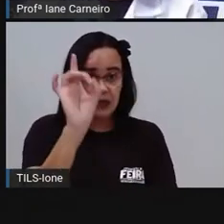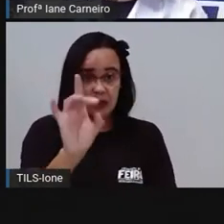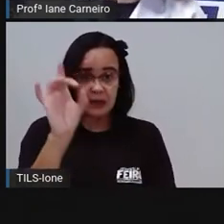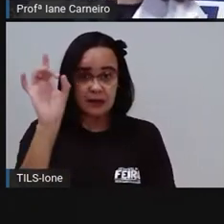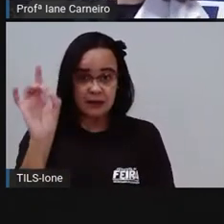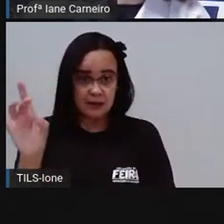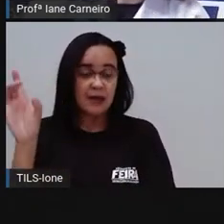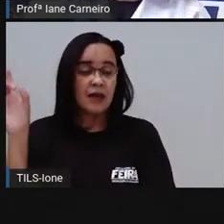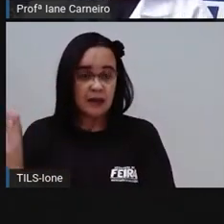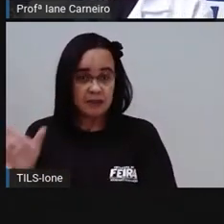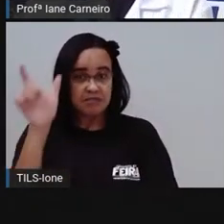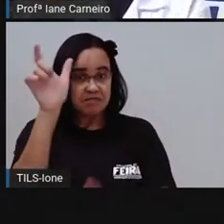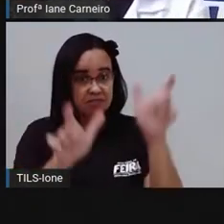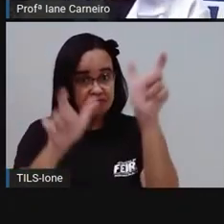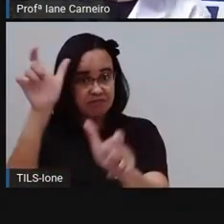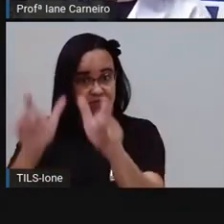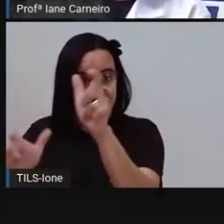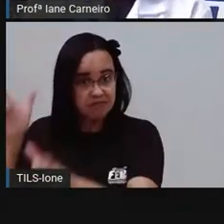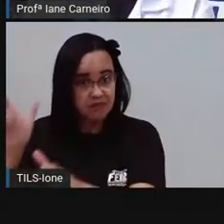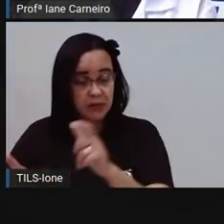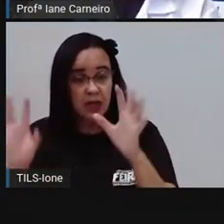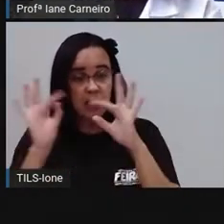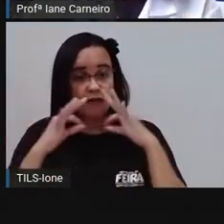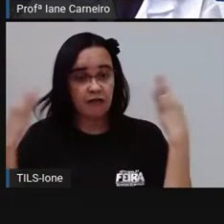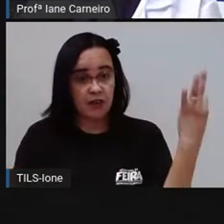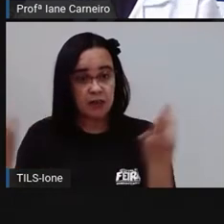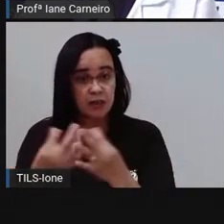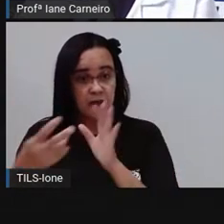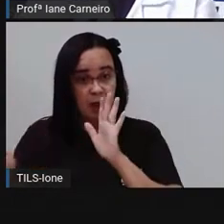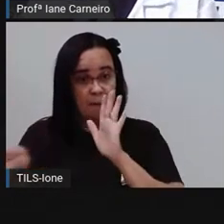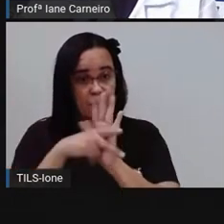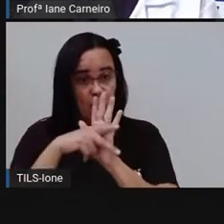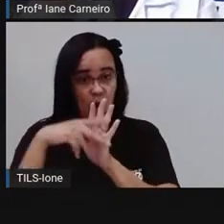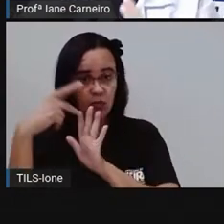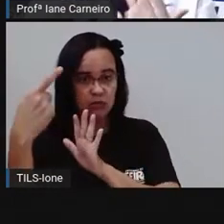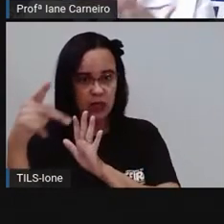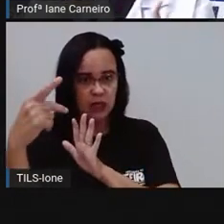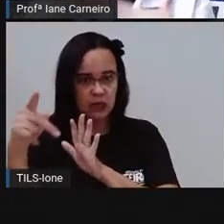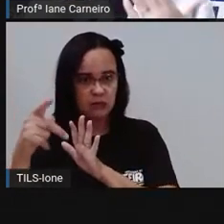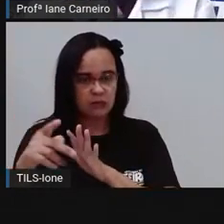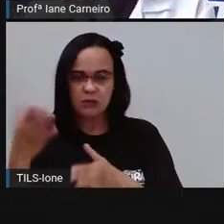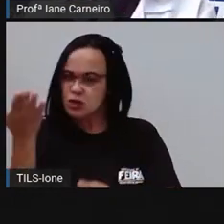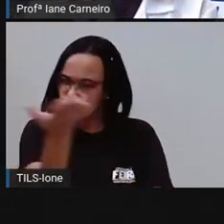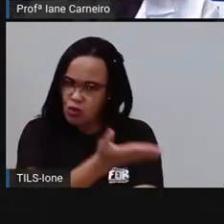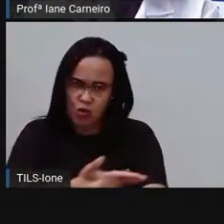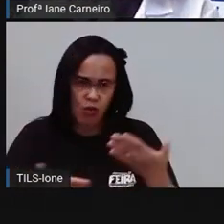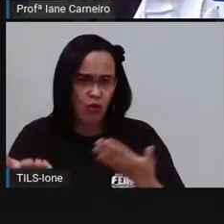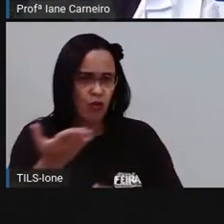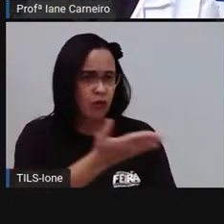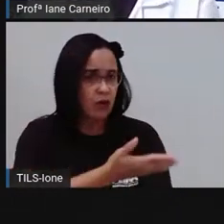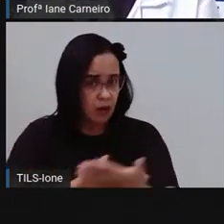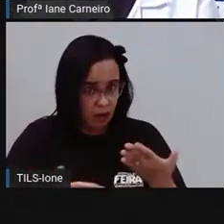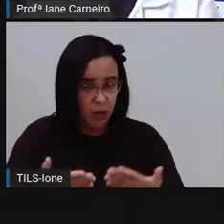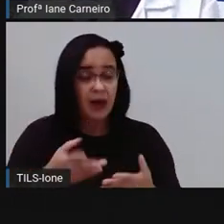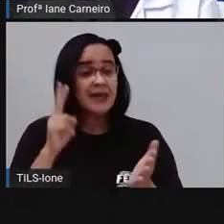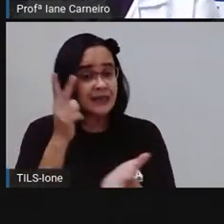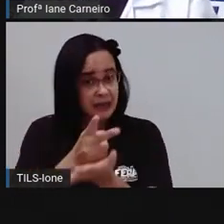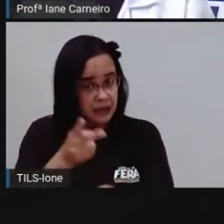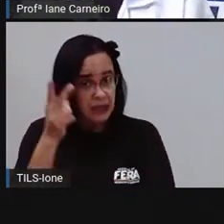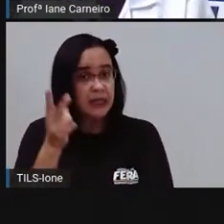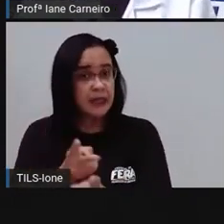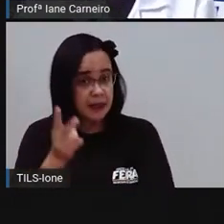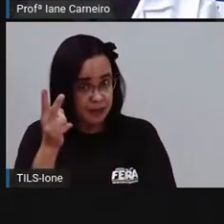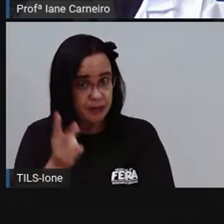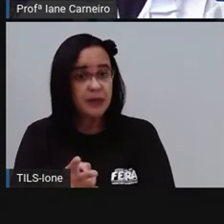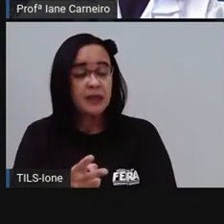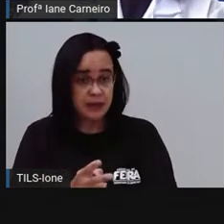toalha, né? De uso para tomar banho. Sempre fazer a troca da toalha. Terminou de